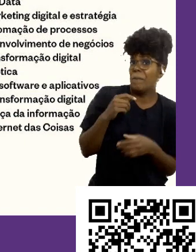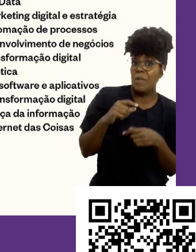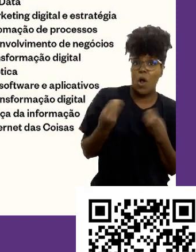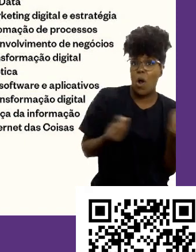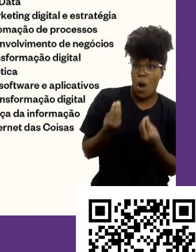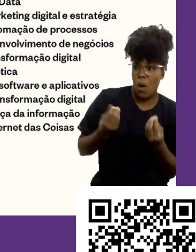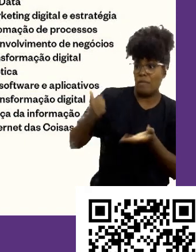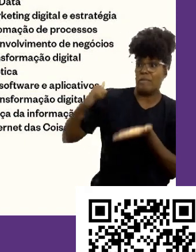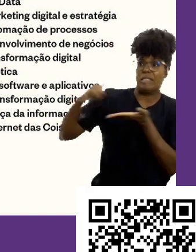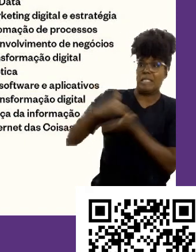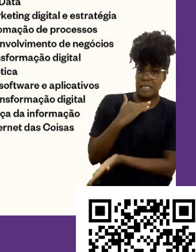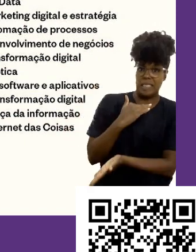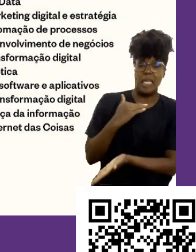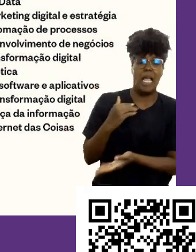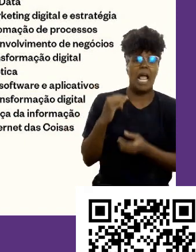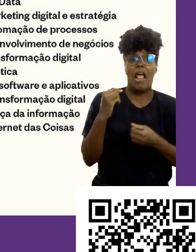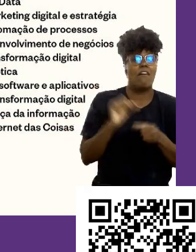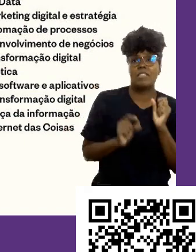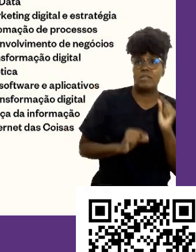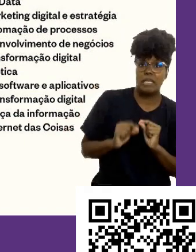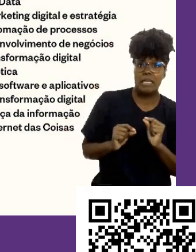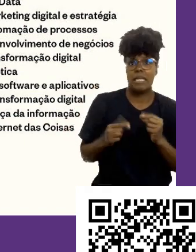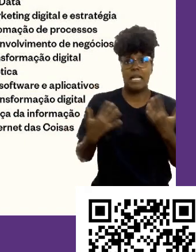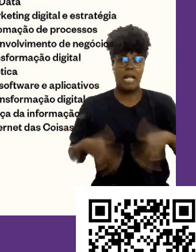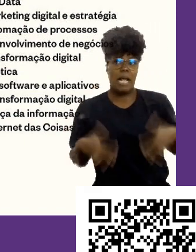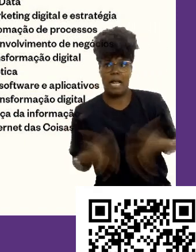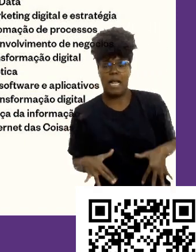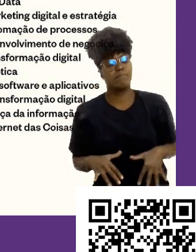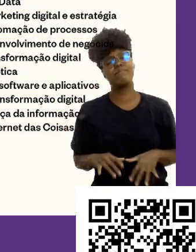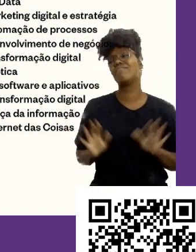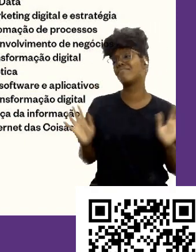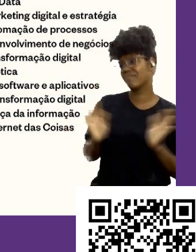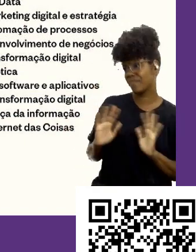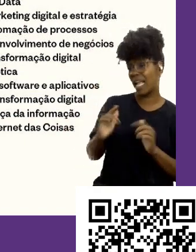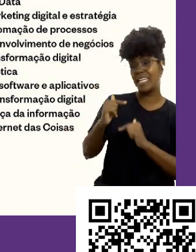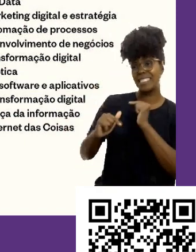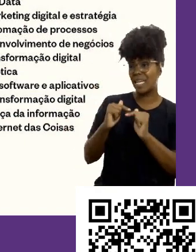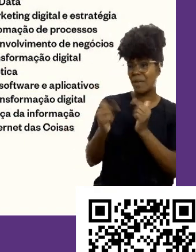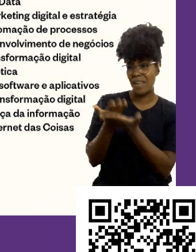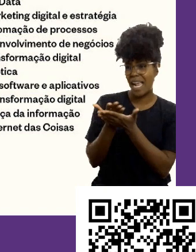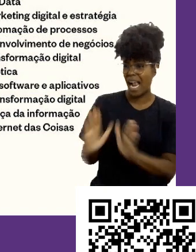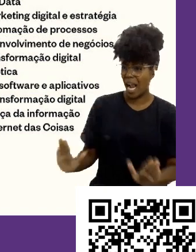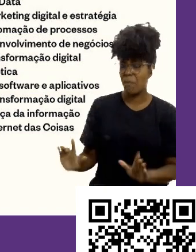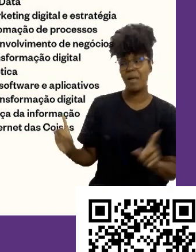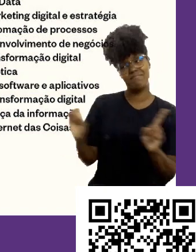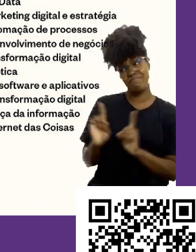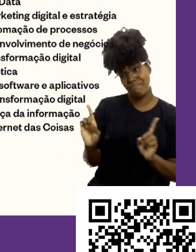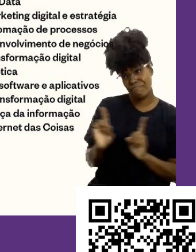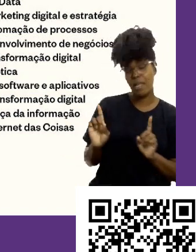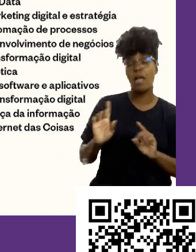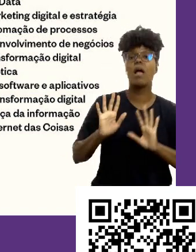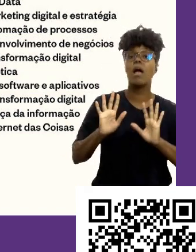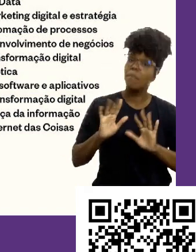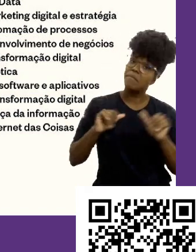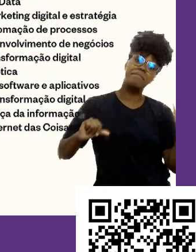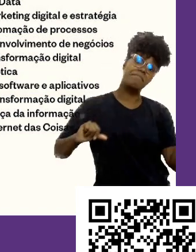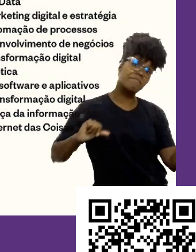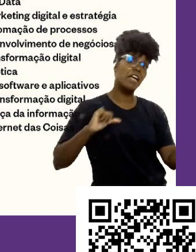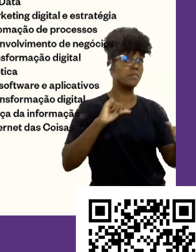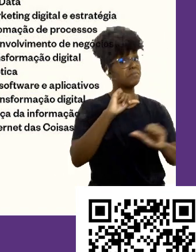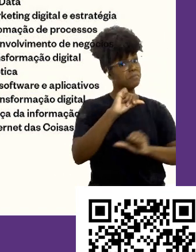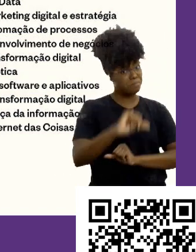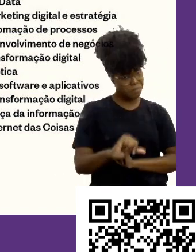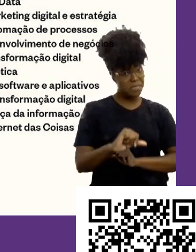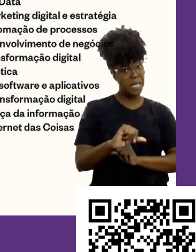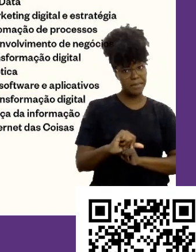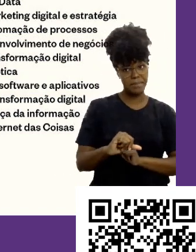que eu faço? Não. A gente não é que vai desaparecer emprego, mas teremos uma grande mudança no escopo das funções.